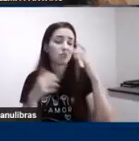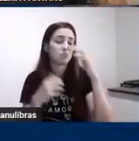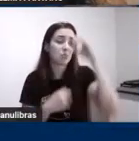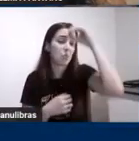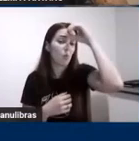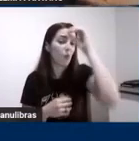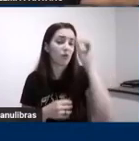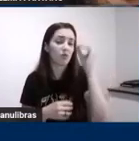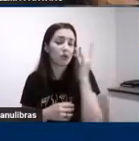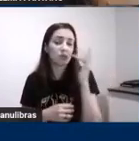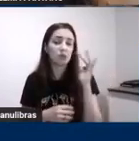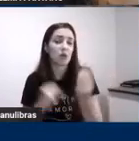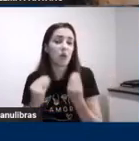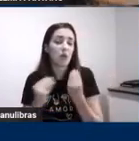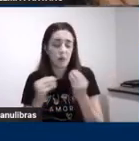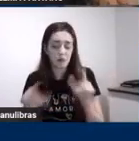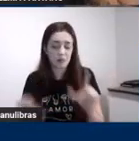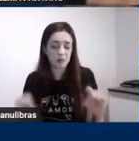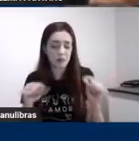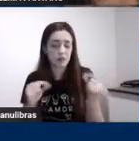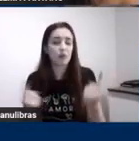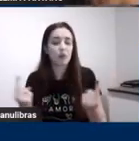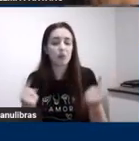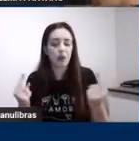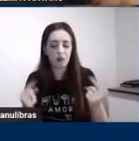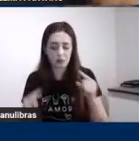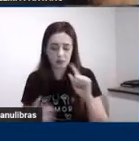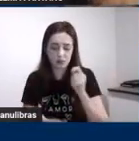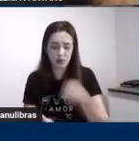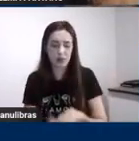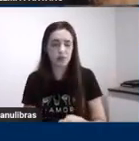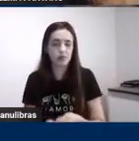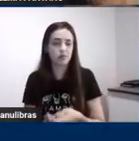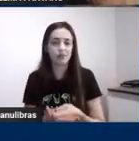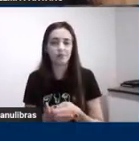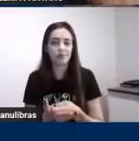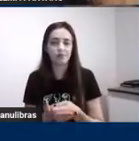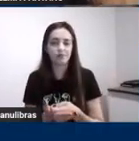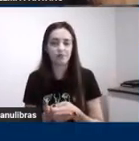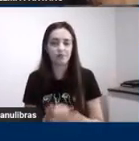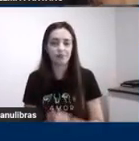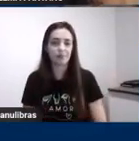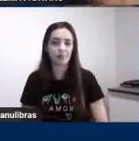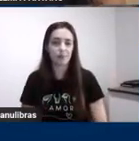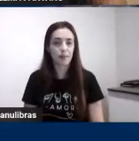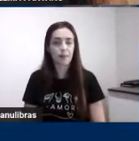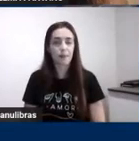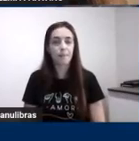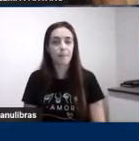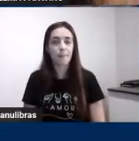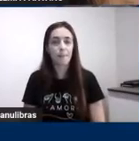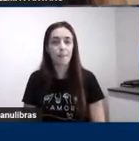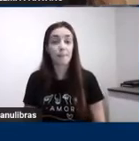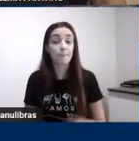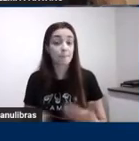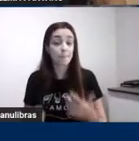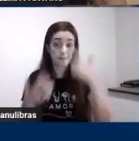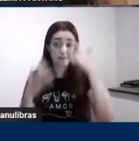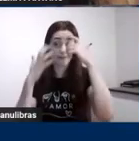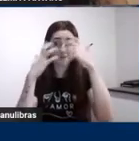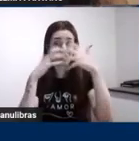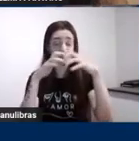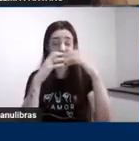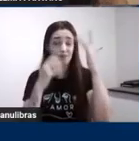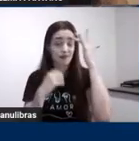essas funções e trabalhar de forma a utilizar essas funções no meu dia a dia como ele não sabe como é que é fazer